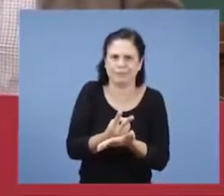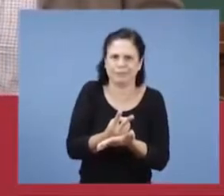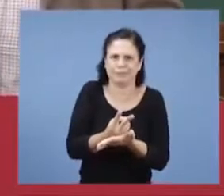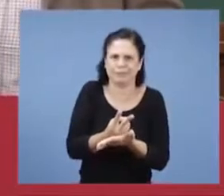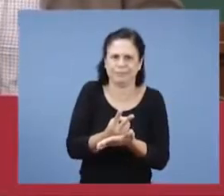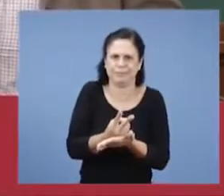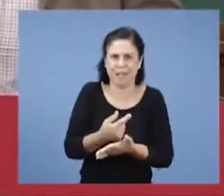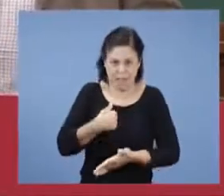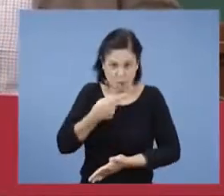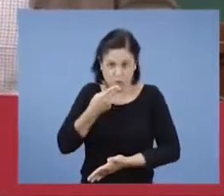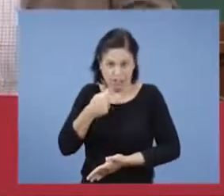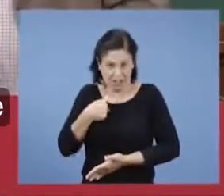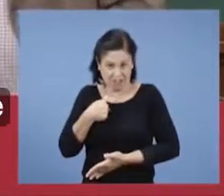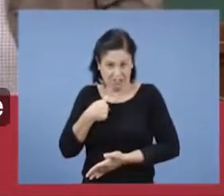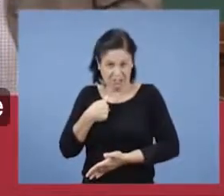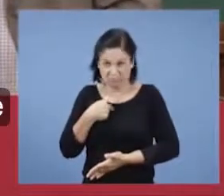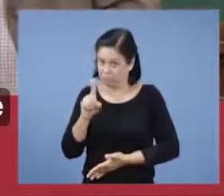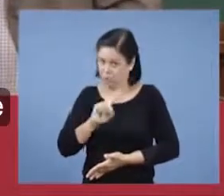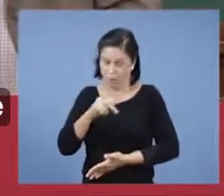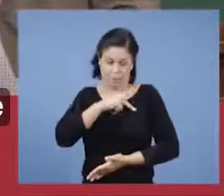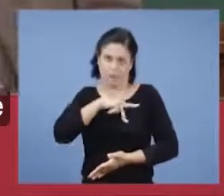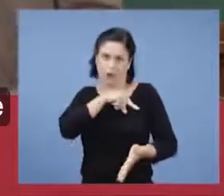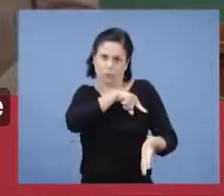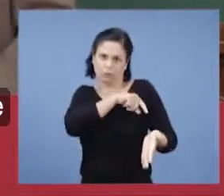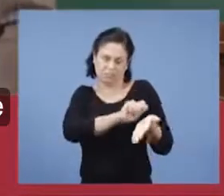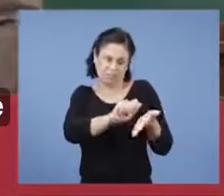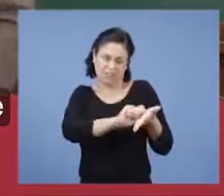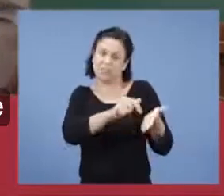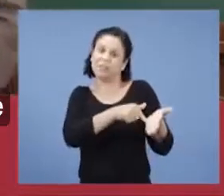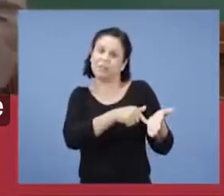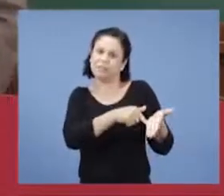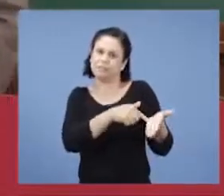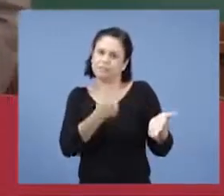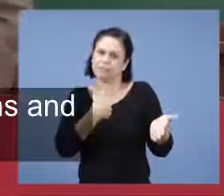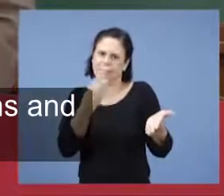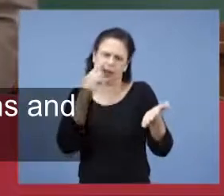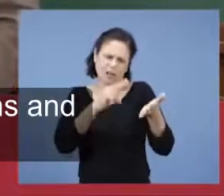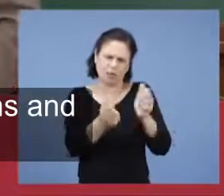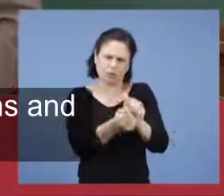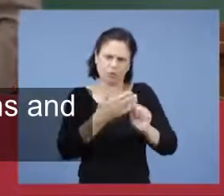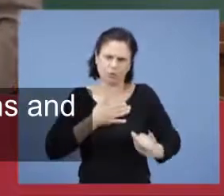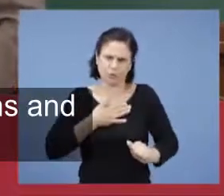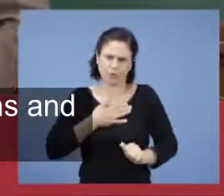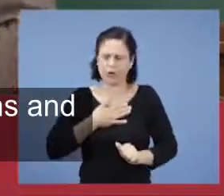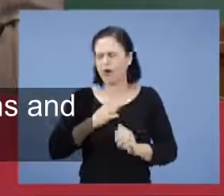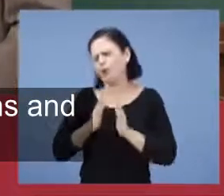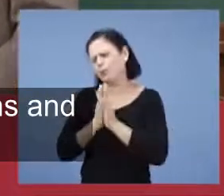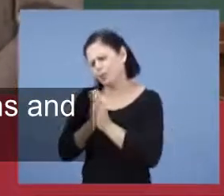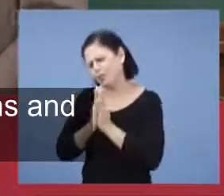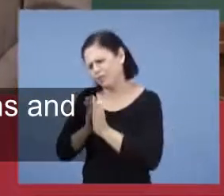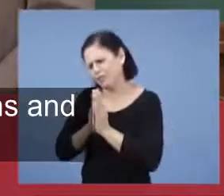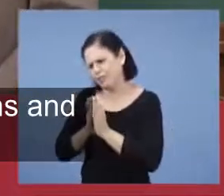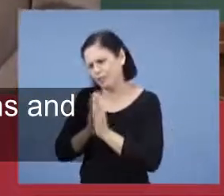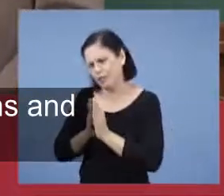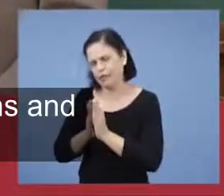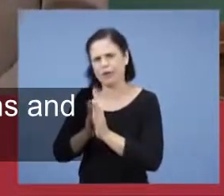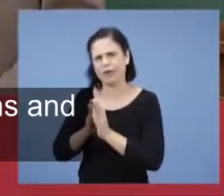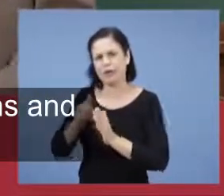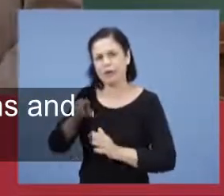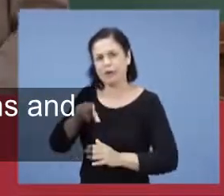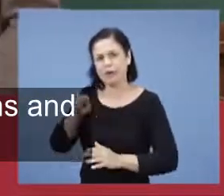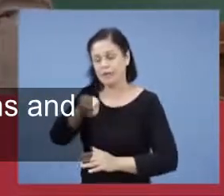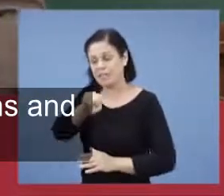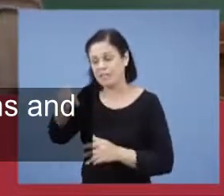Você sabe o que eu estou dizendo? Paulo que está dizendo. O é que ele diz aqui comigo? Guardais dias, e meses,